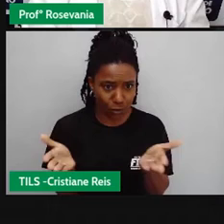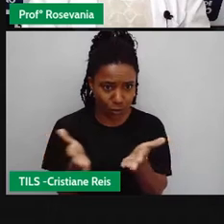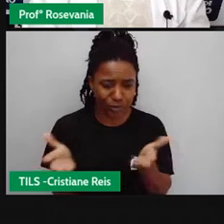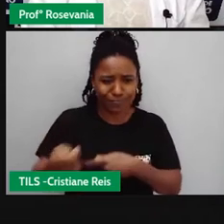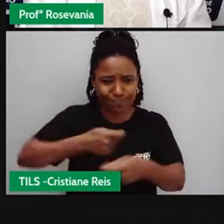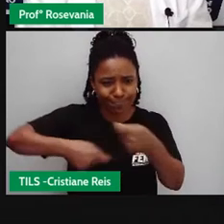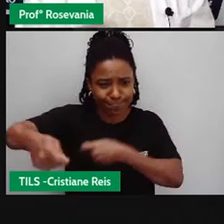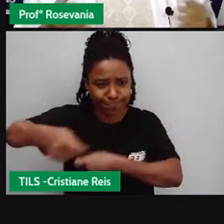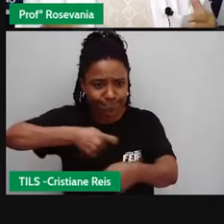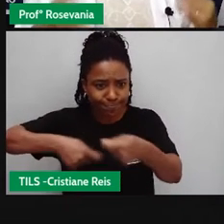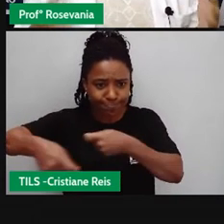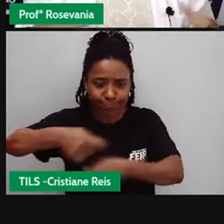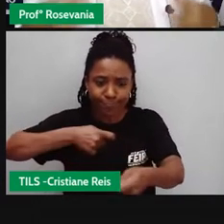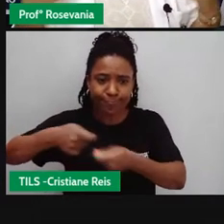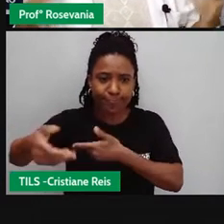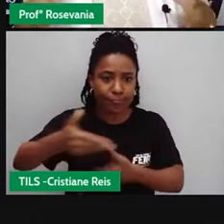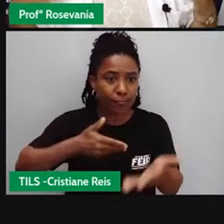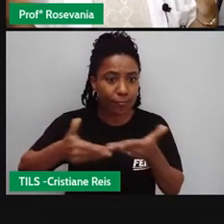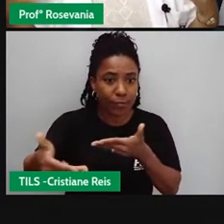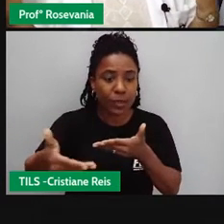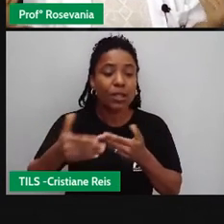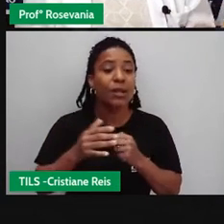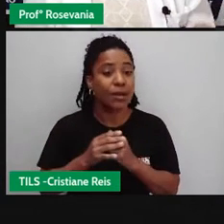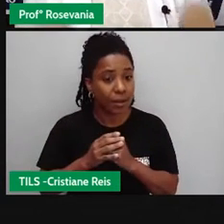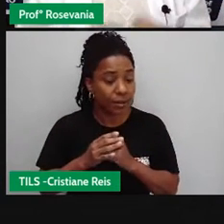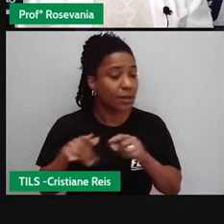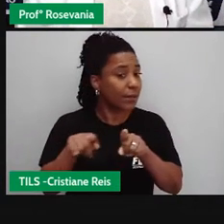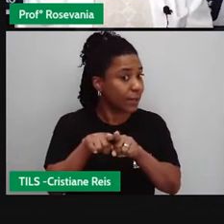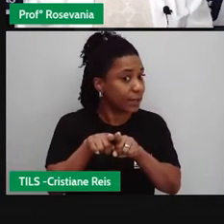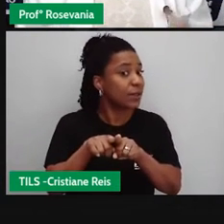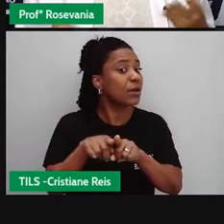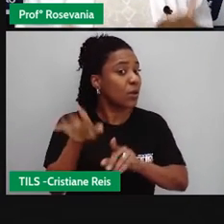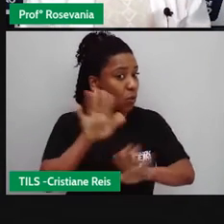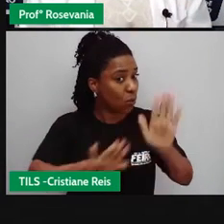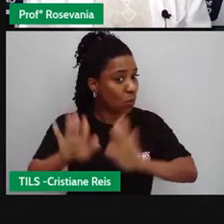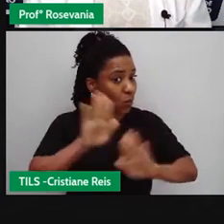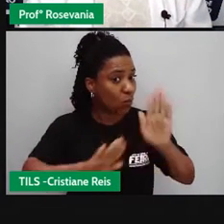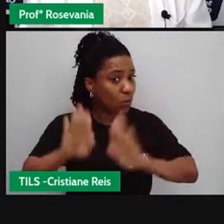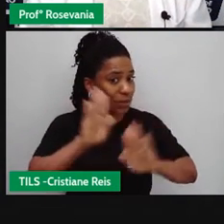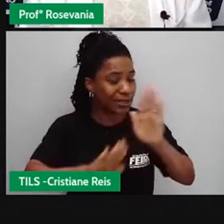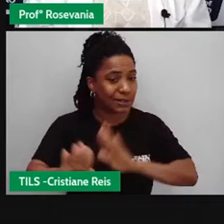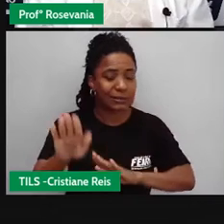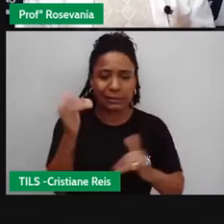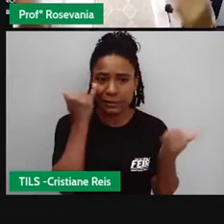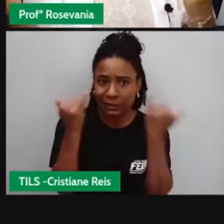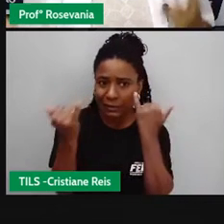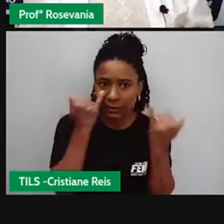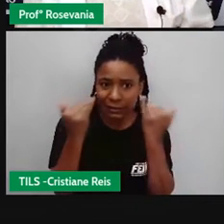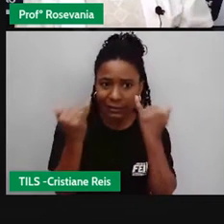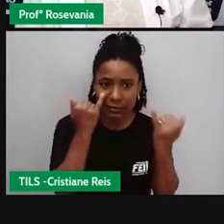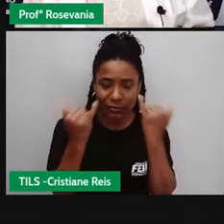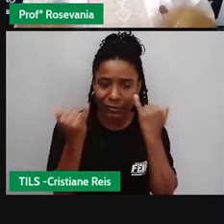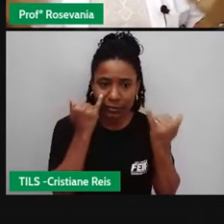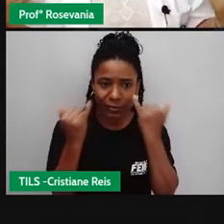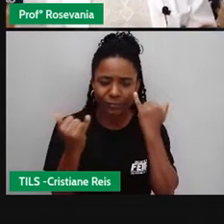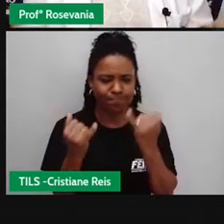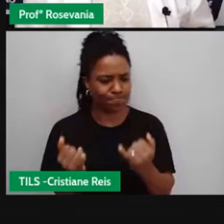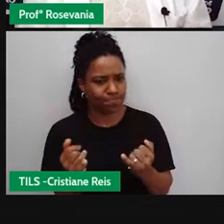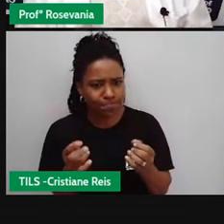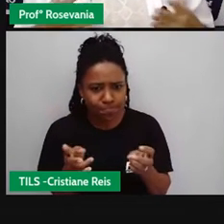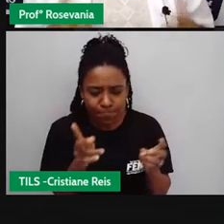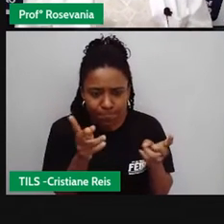comerciais e como também a gente tem que tomar cuidado com as informações que a gente observa nessa rede, porque nem todas essas